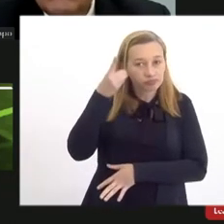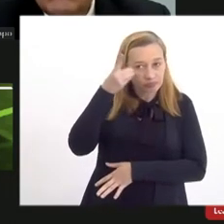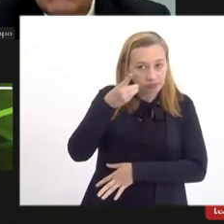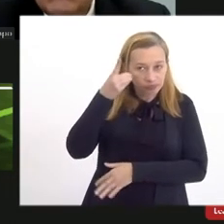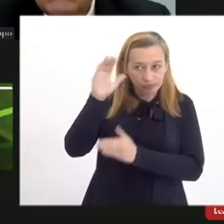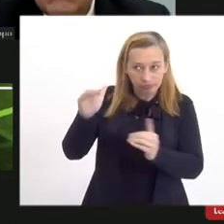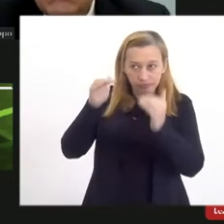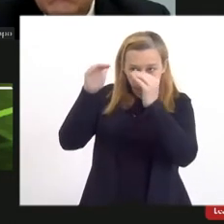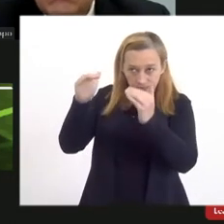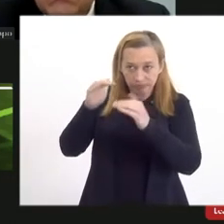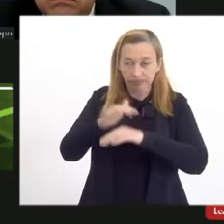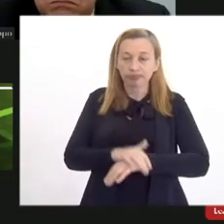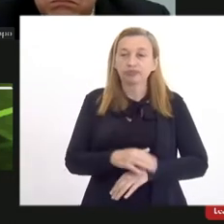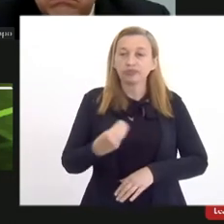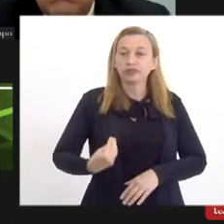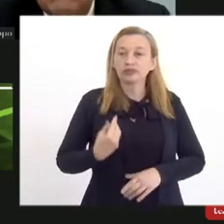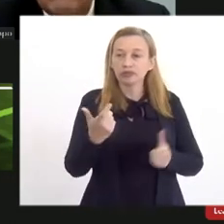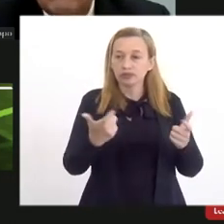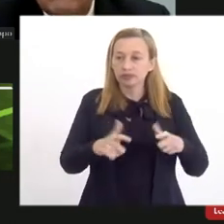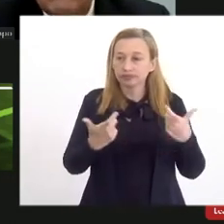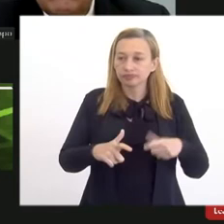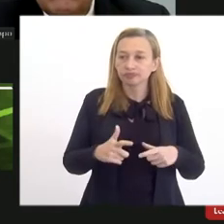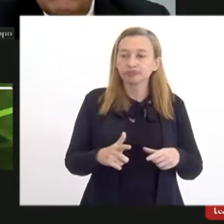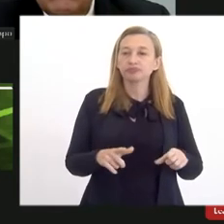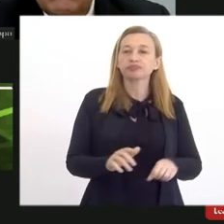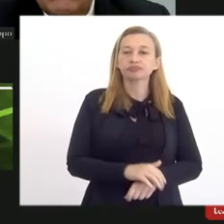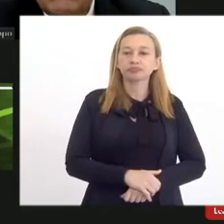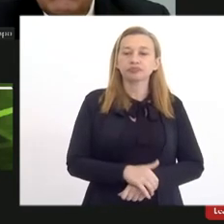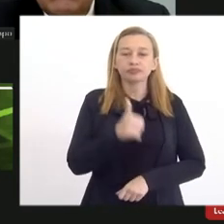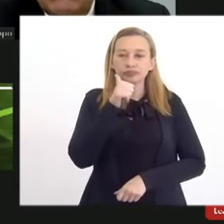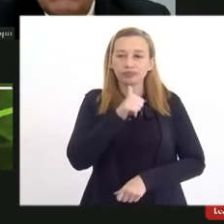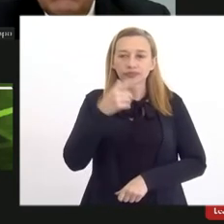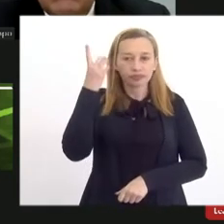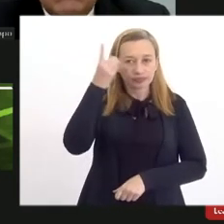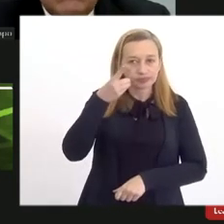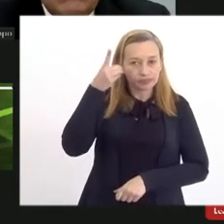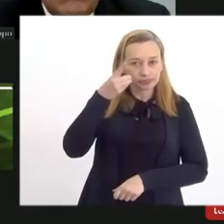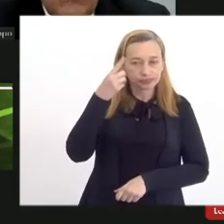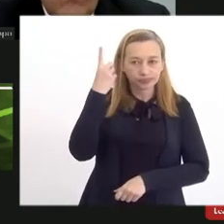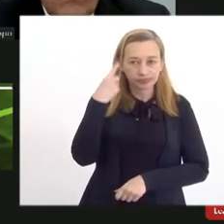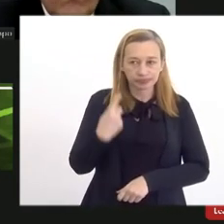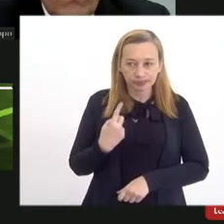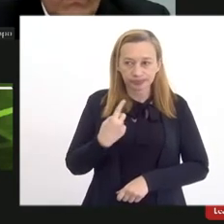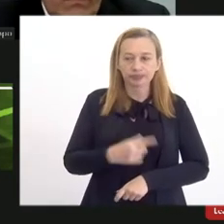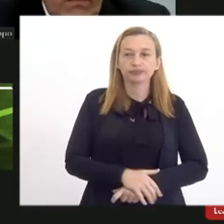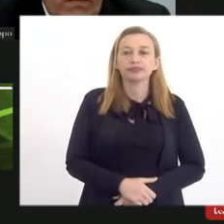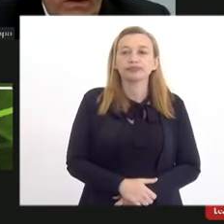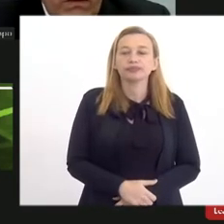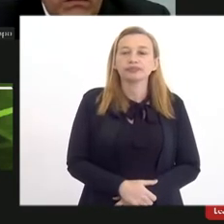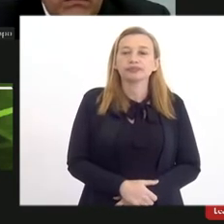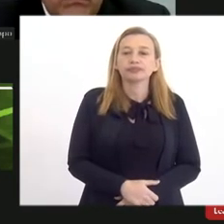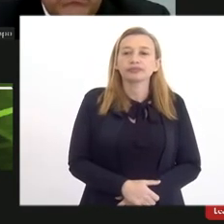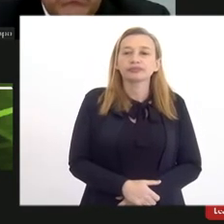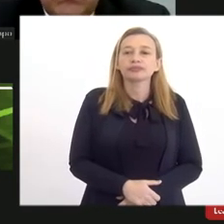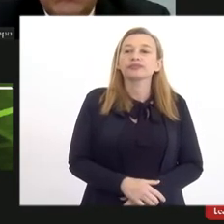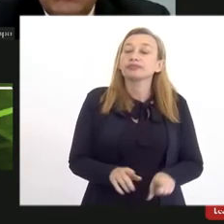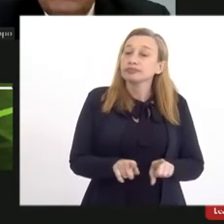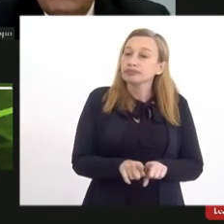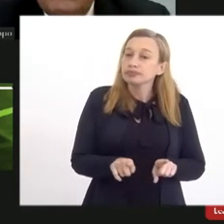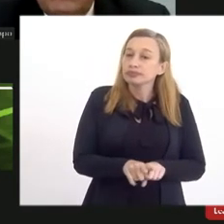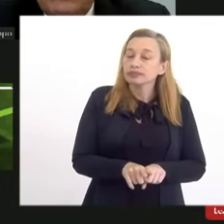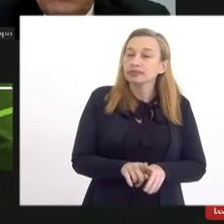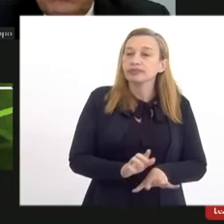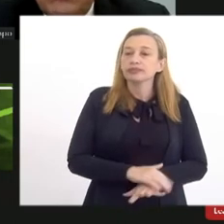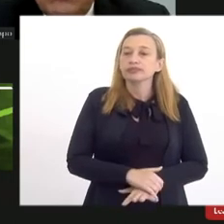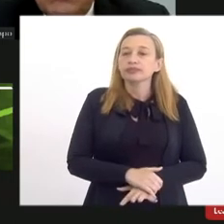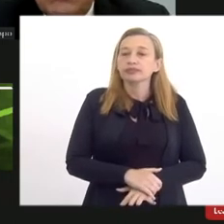excelentíssimos deputados aqui presentes a excelentíssima deputada Dani Monteiro gostaria de cumprimentar a